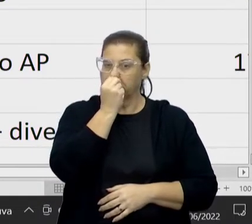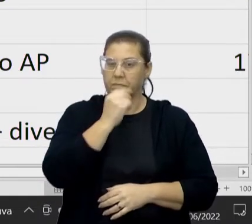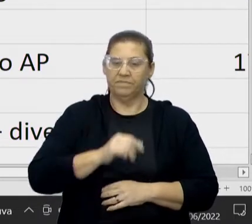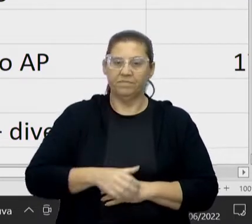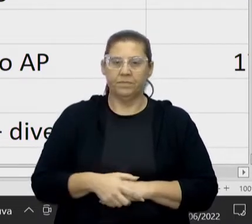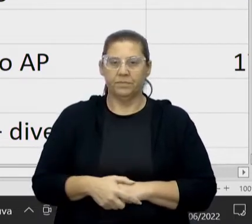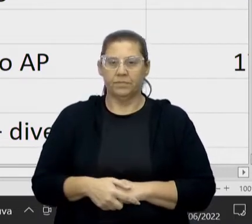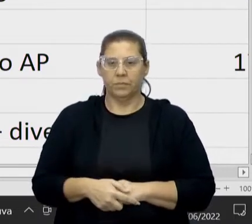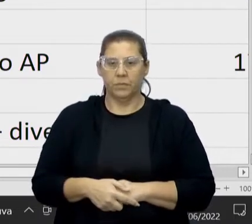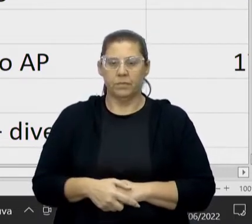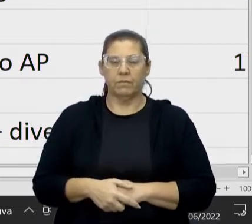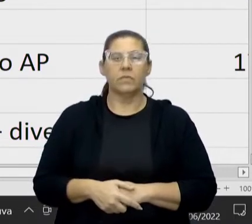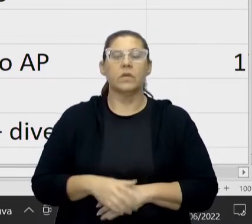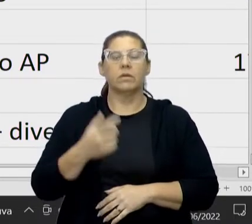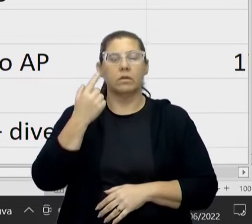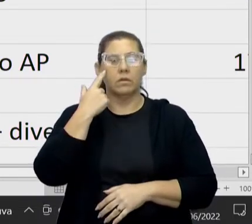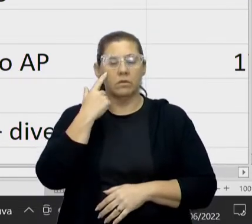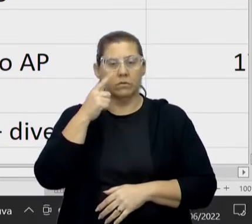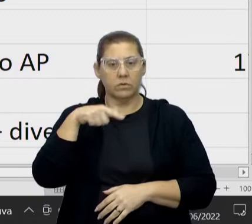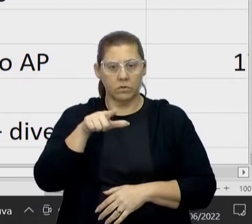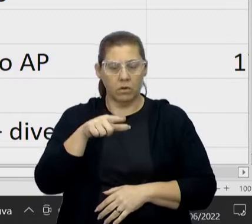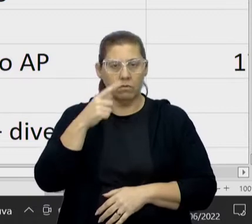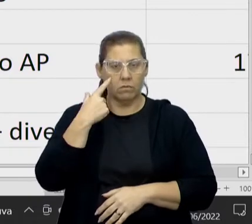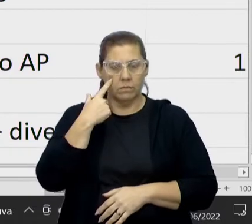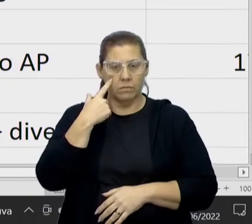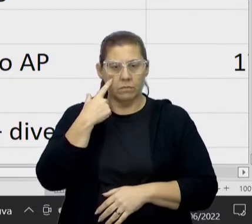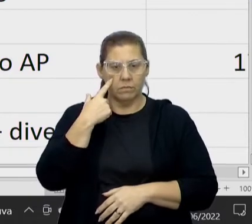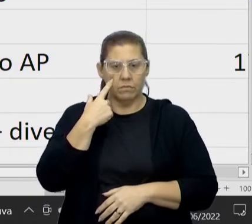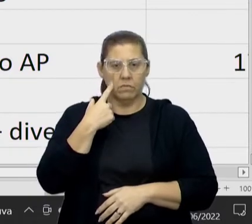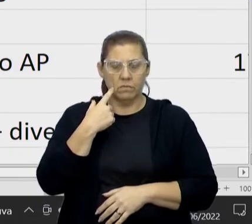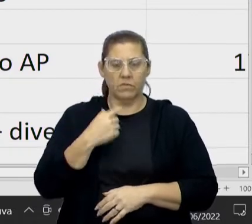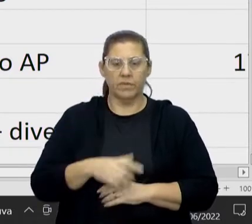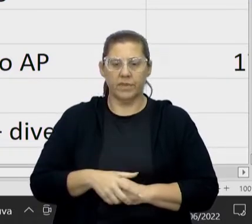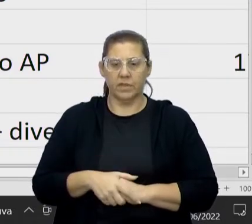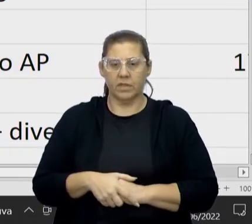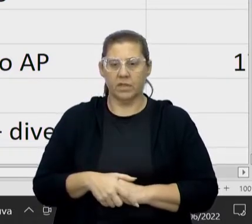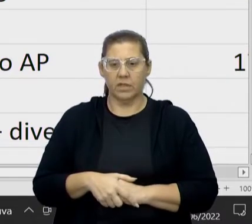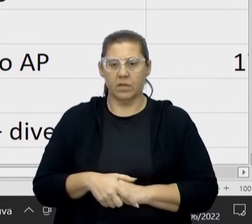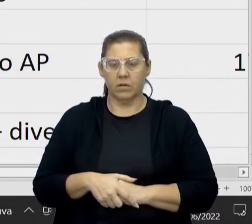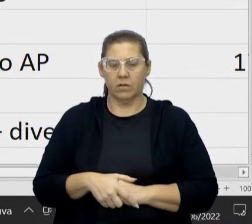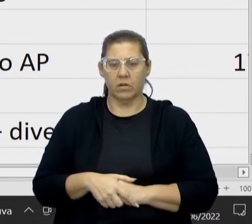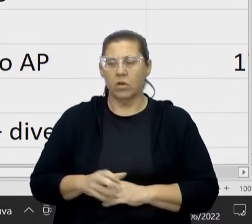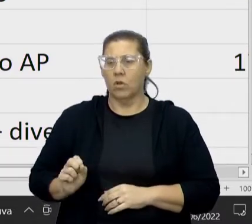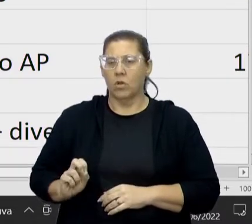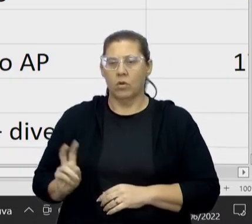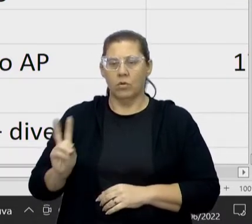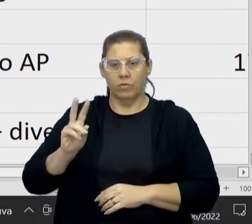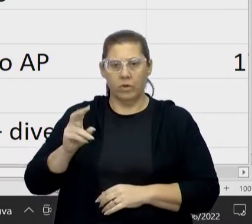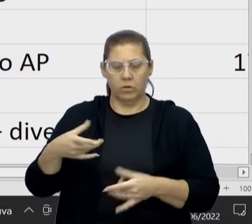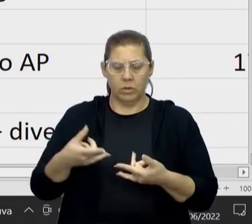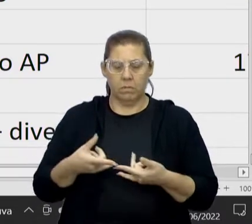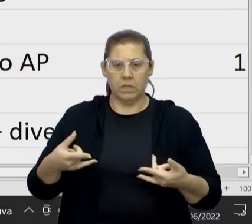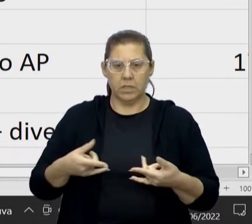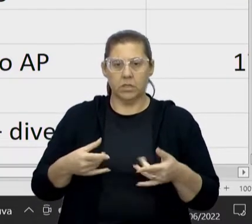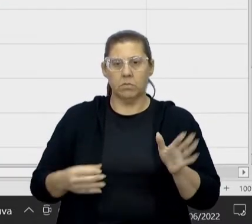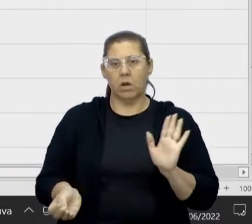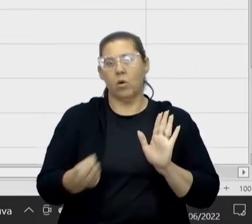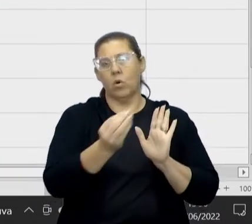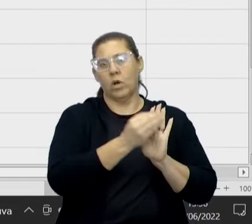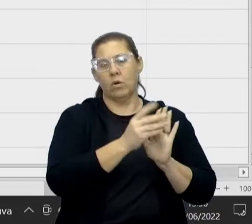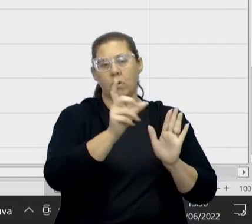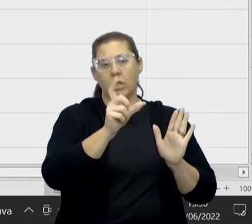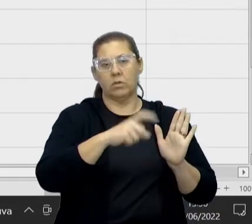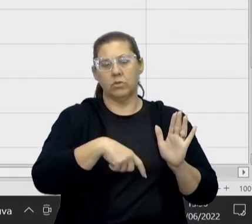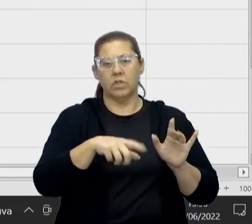Vamos formatar aqui. E aí eu quero só chegar nos valores da passagem para depois colocar isso no cartão de